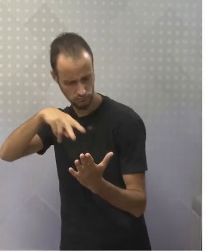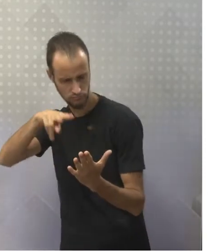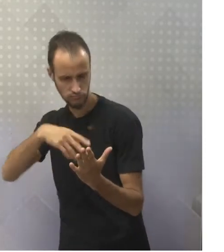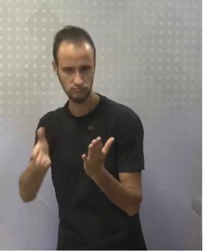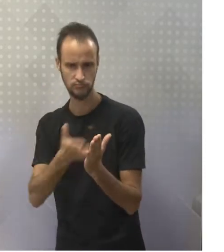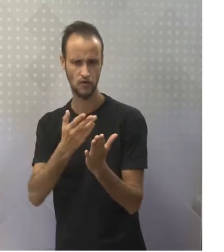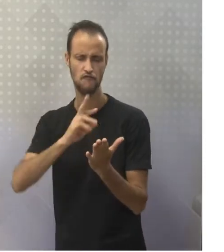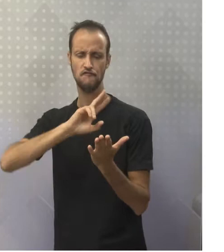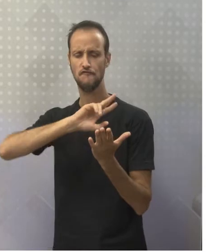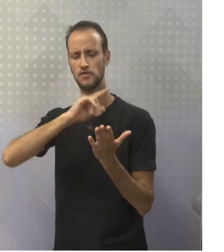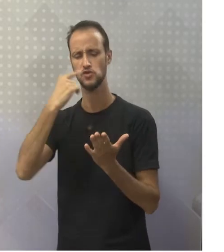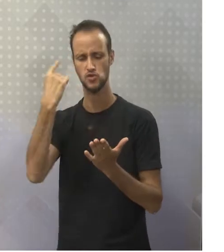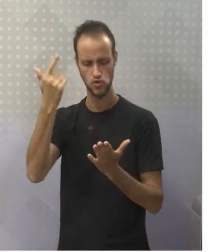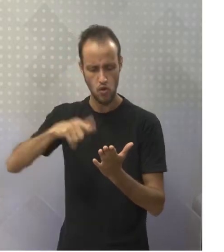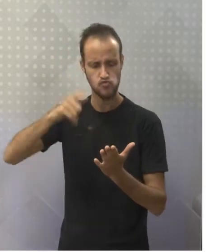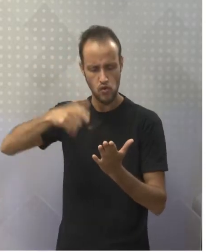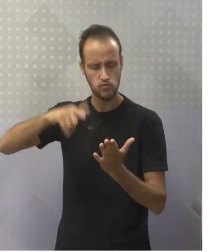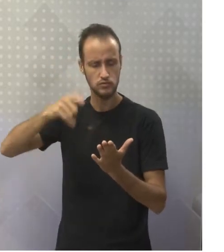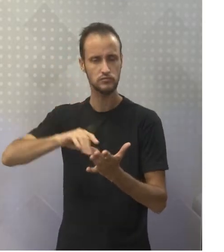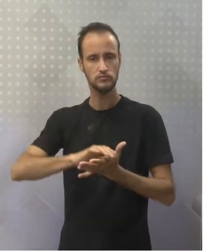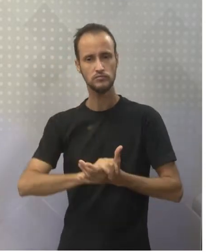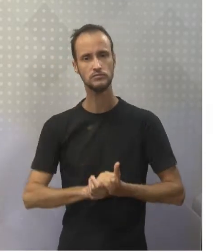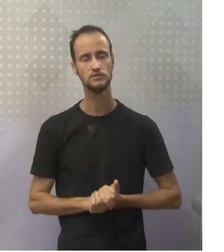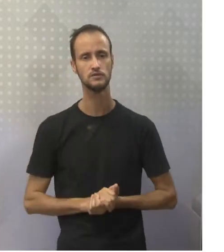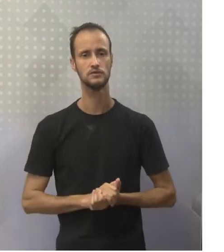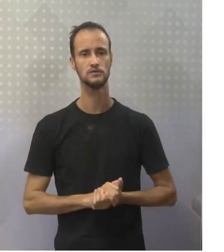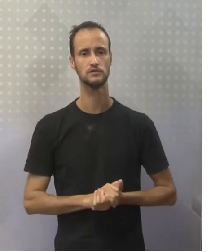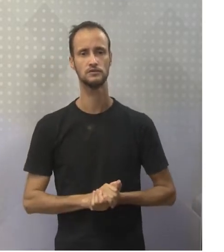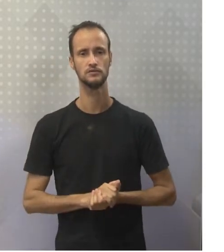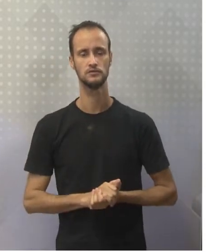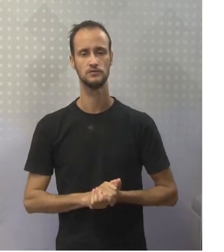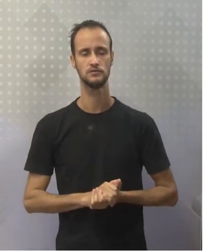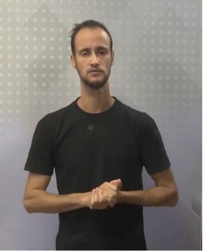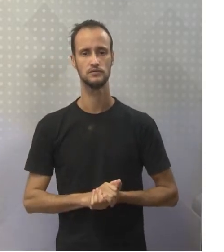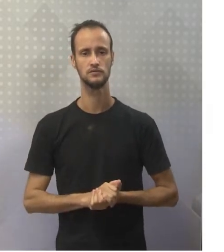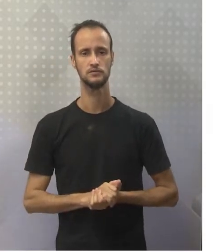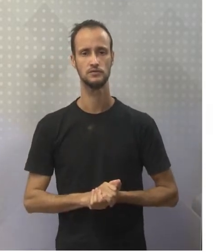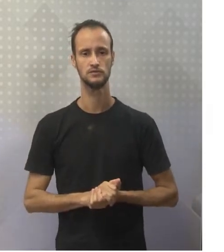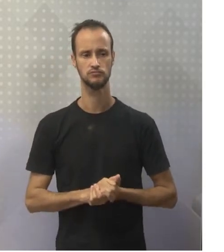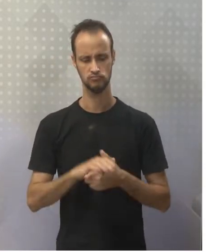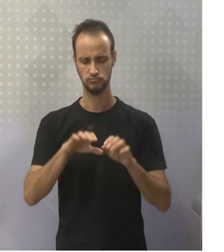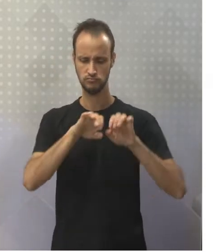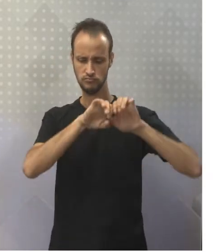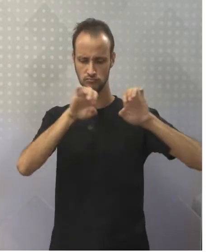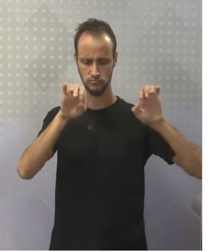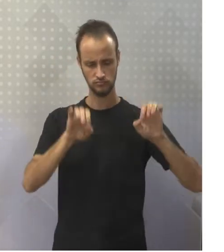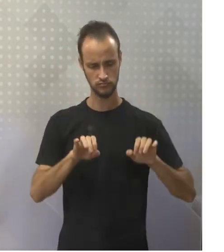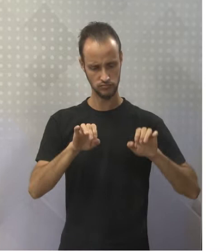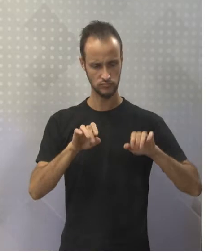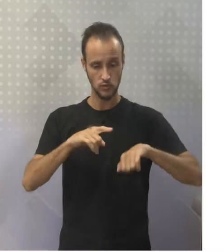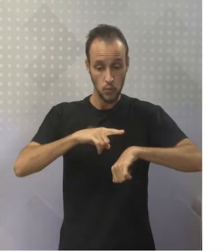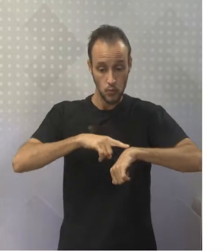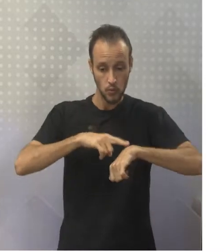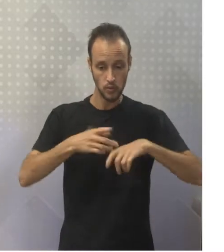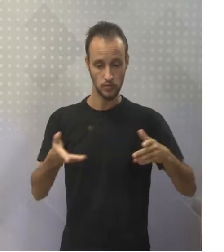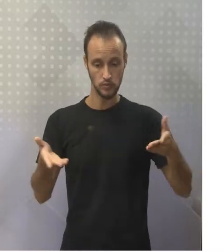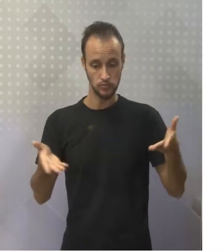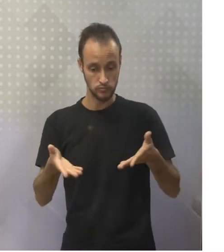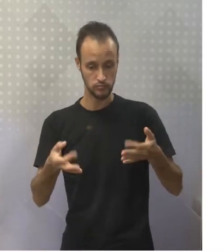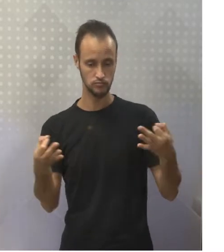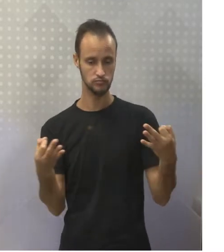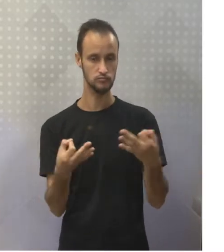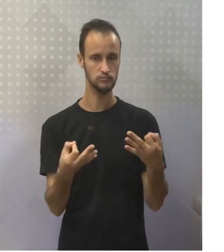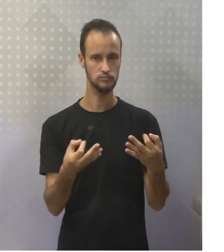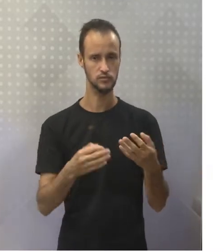livro muitas vezes. Present perfect structure. A estrutura do presente perfeito. Então, na terceira